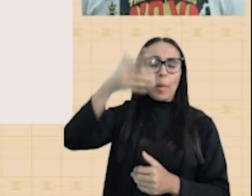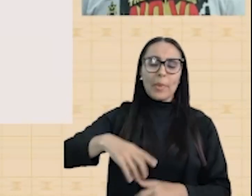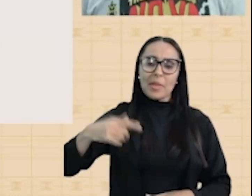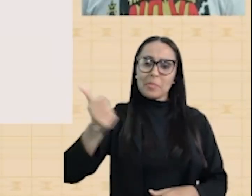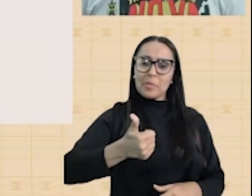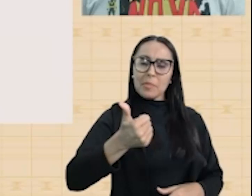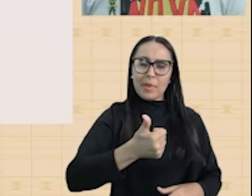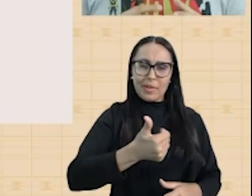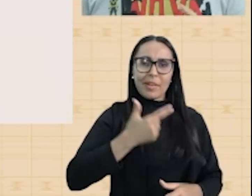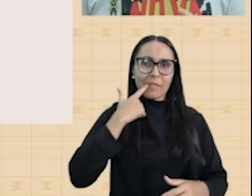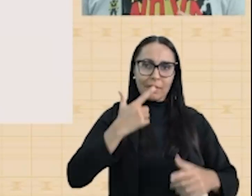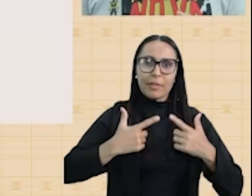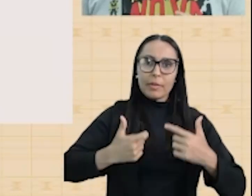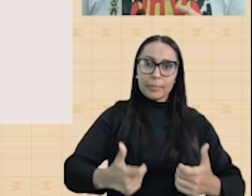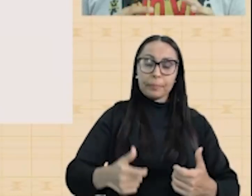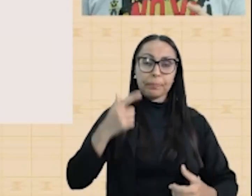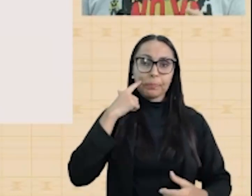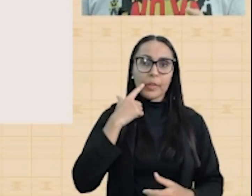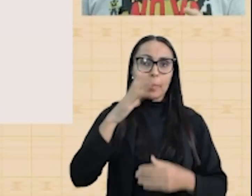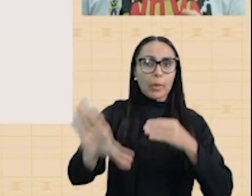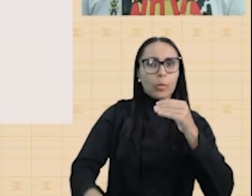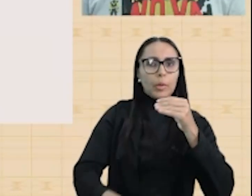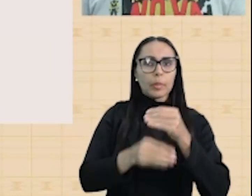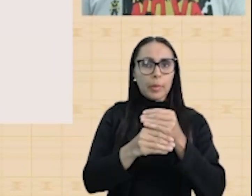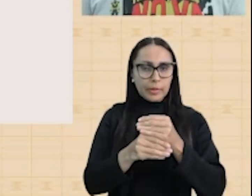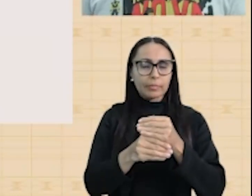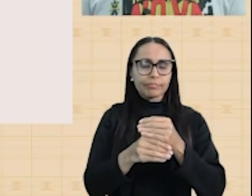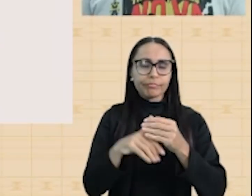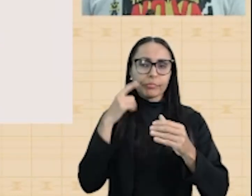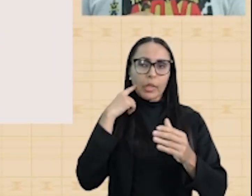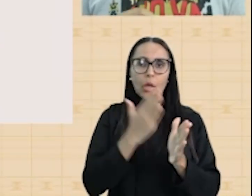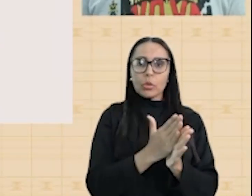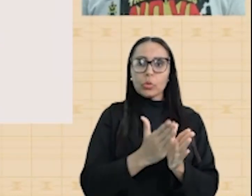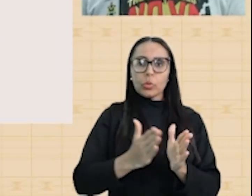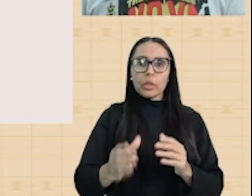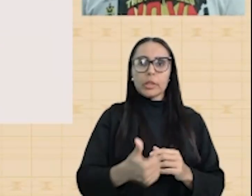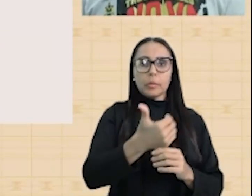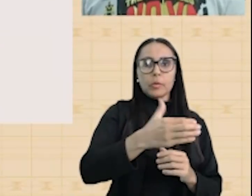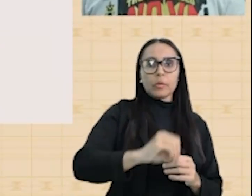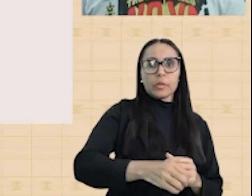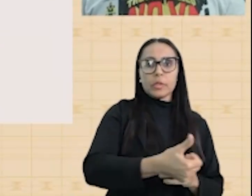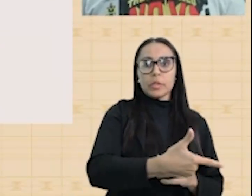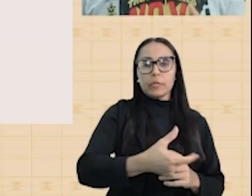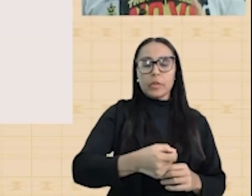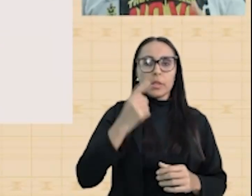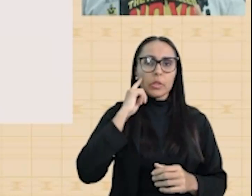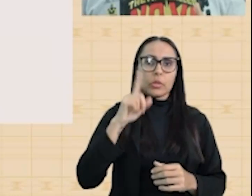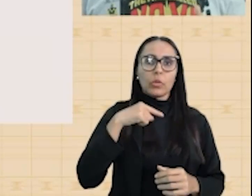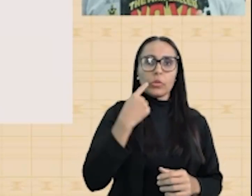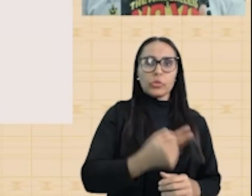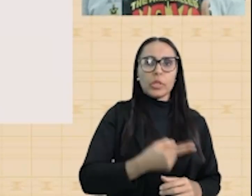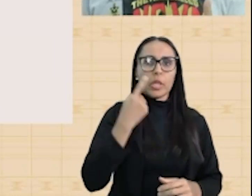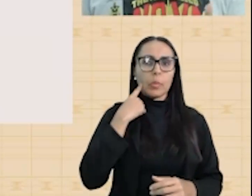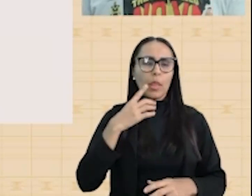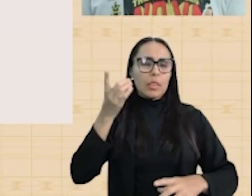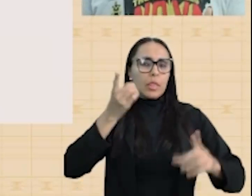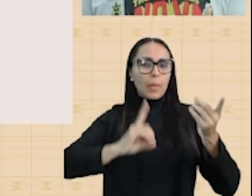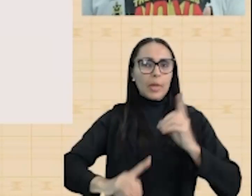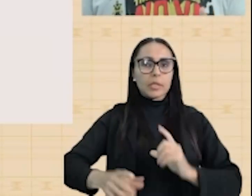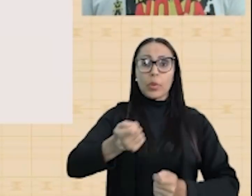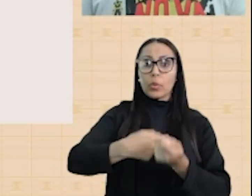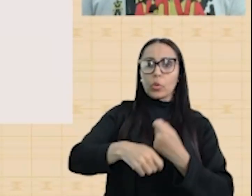Primeira Guerra. Para completar esse quadro, durante a década de 1920, nós teremos a depressão